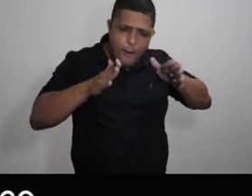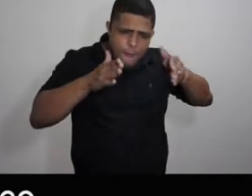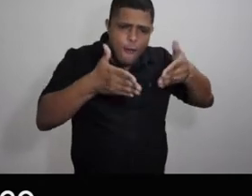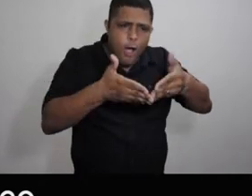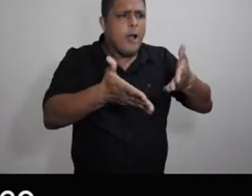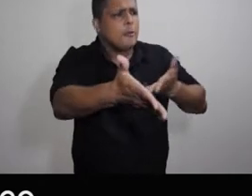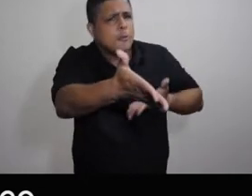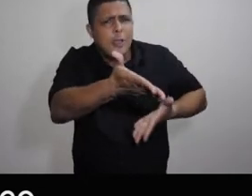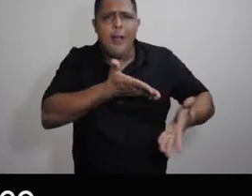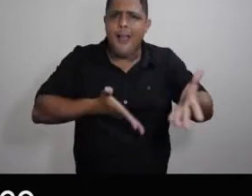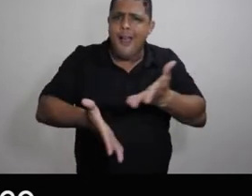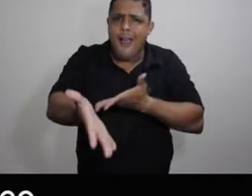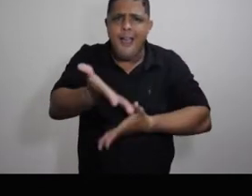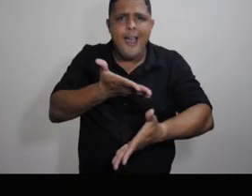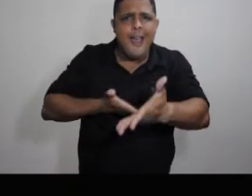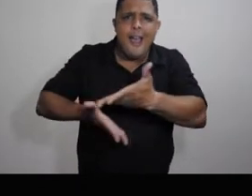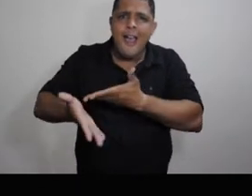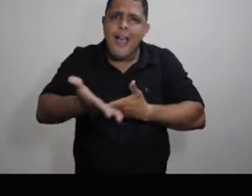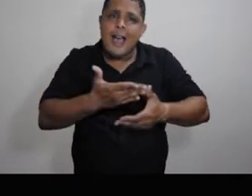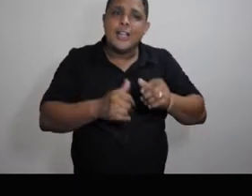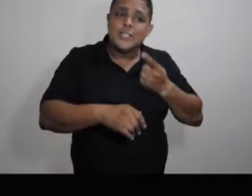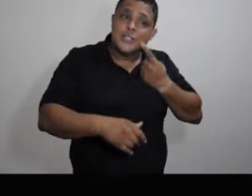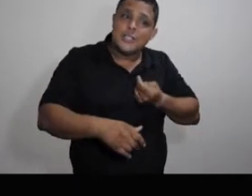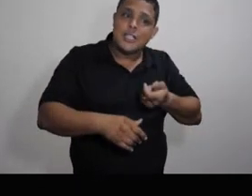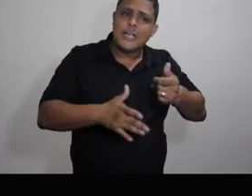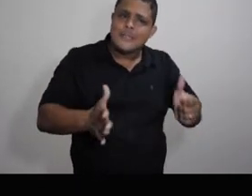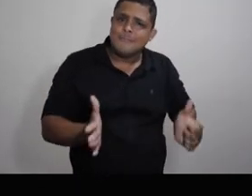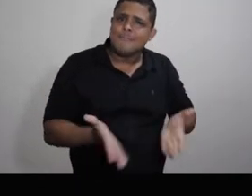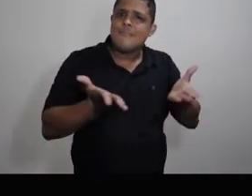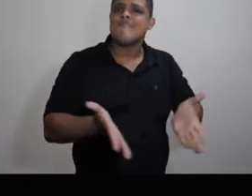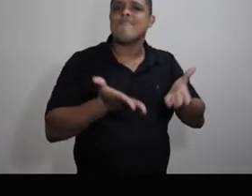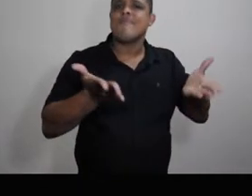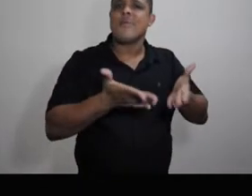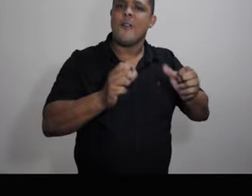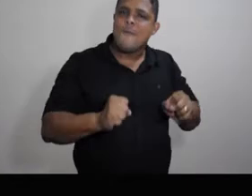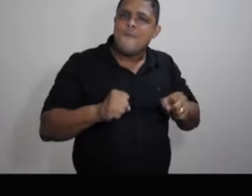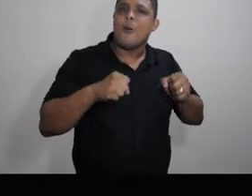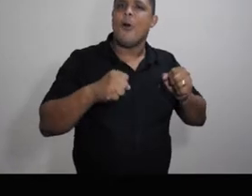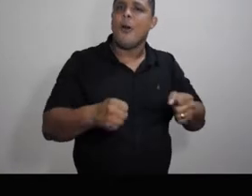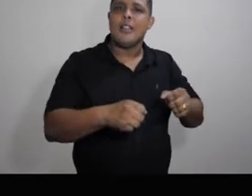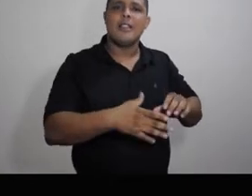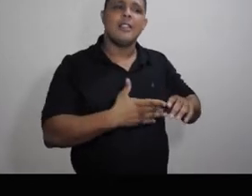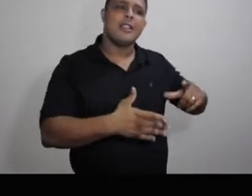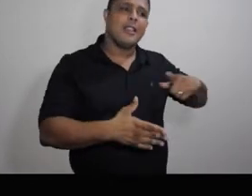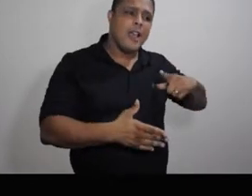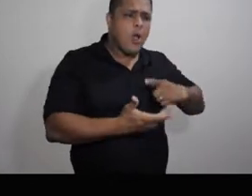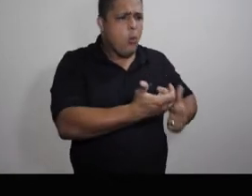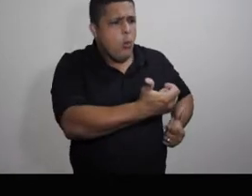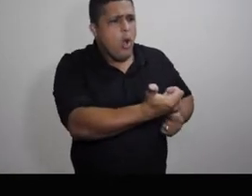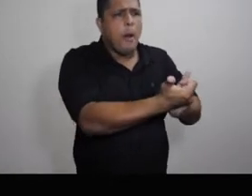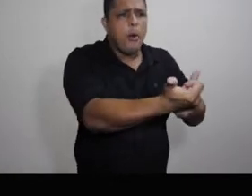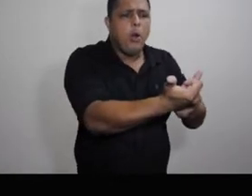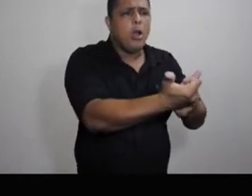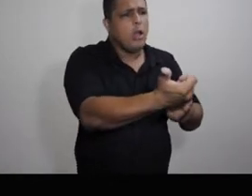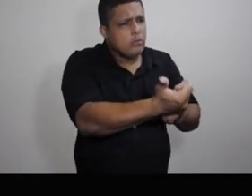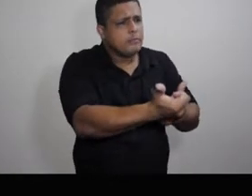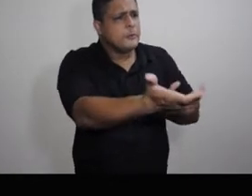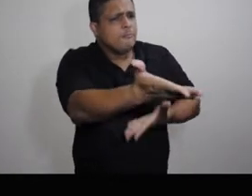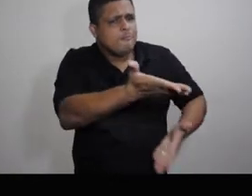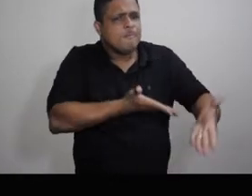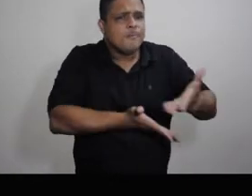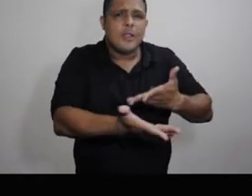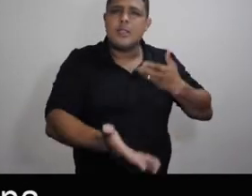gente tem feito um trabalho específico de troca de dicas de estimulação. gente está ali para fortalecer, para uma dar